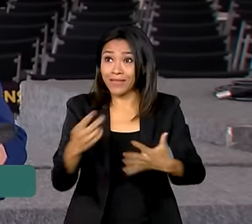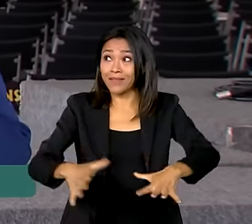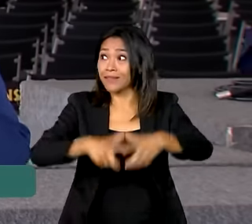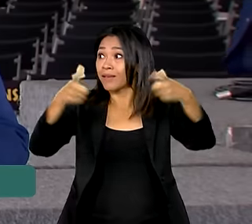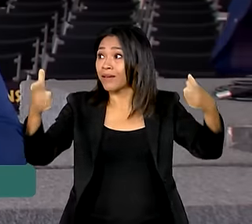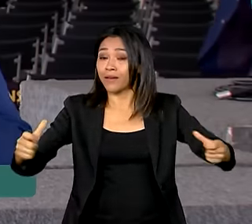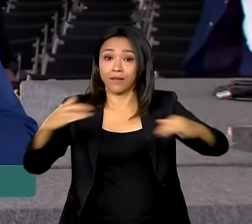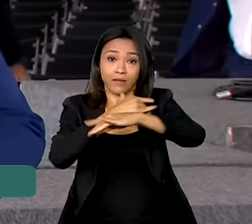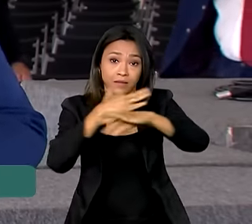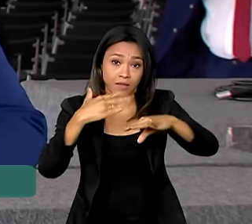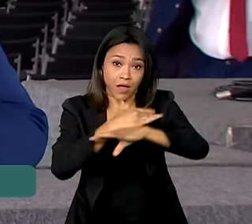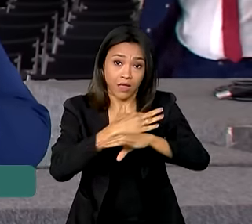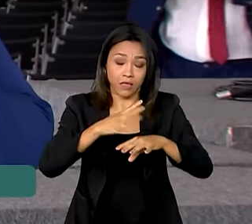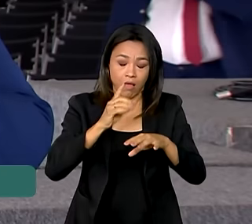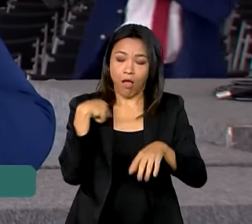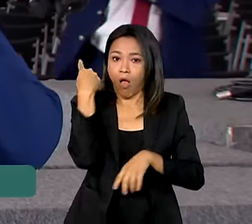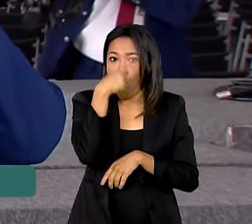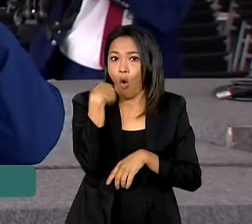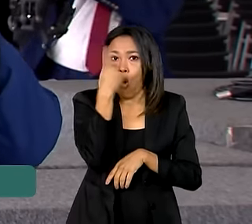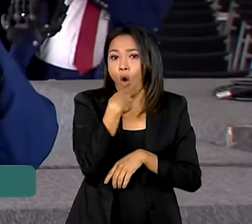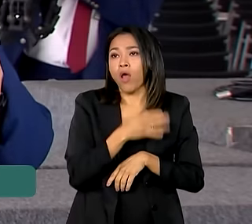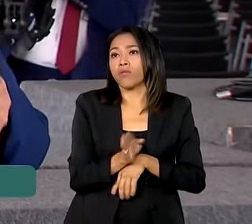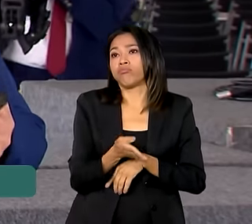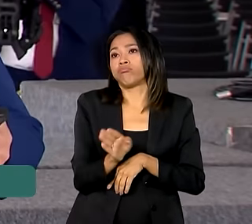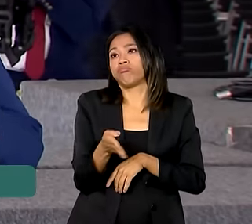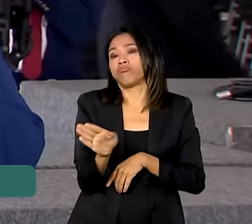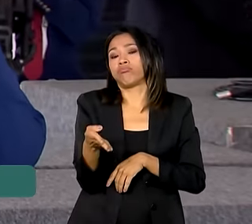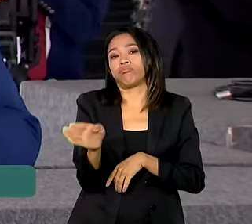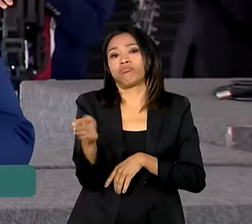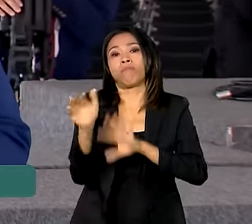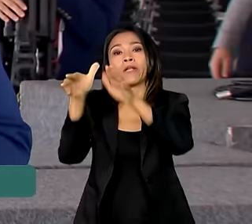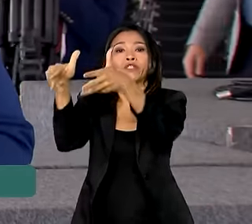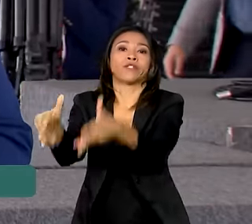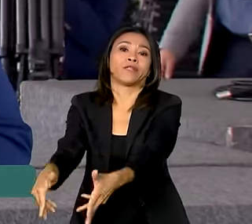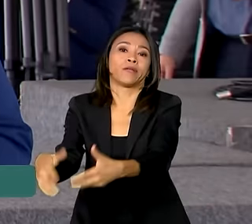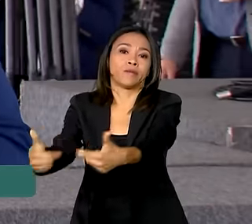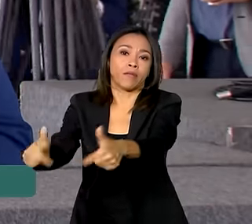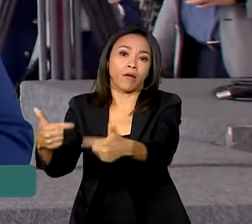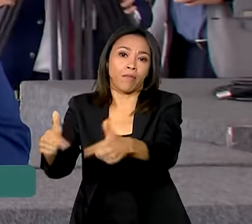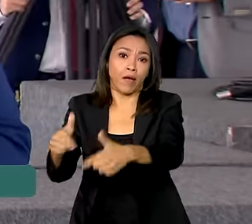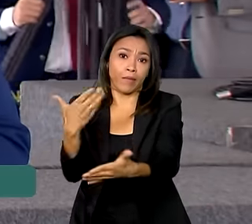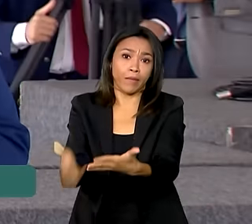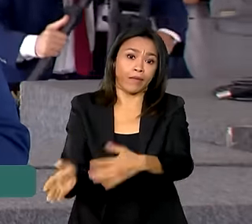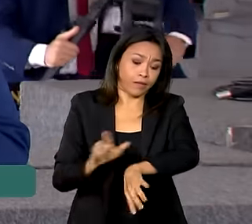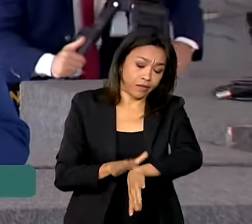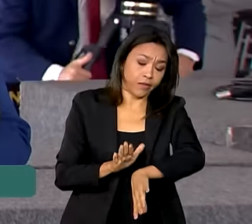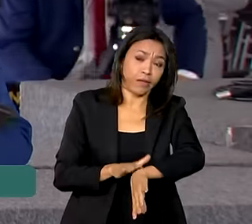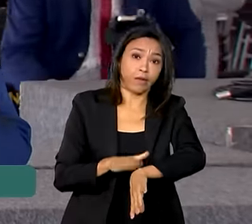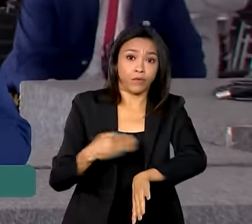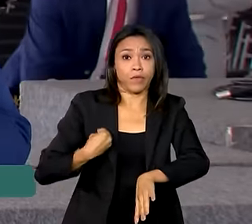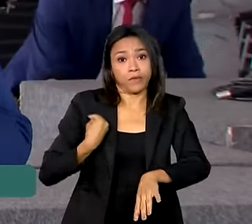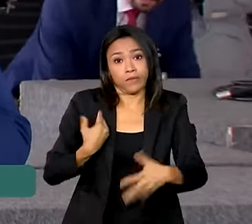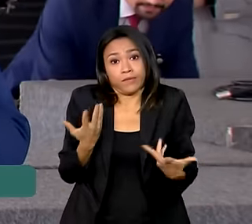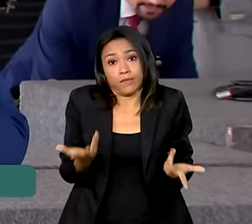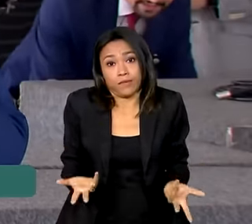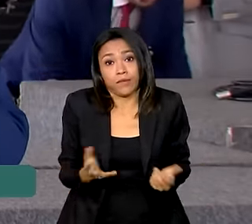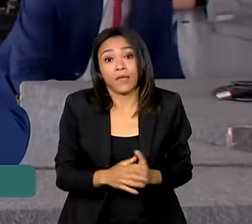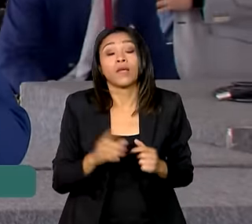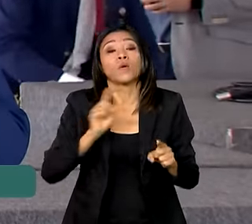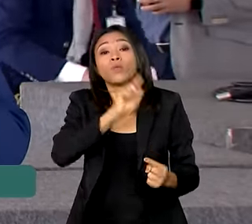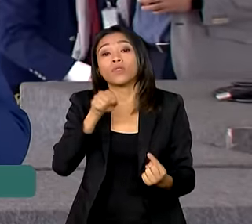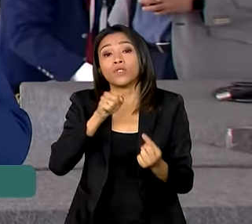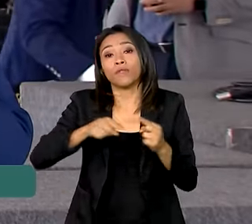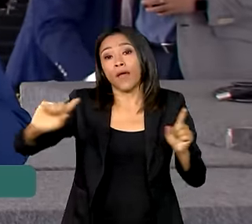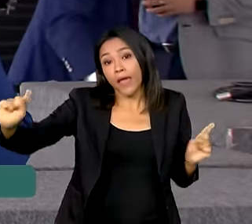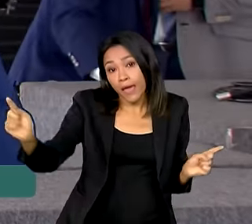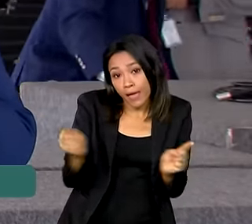metrópoles, o trabalhador levar muito tempo para chegar até o local de trabalho, perder muito tempo de vida nesse deslocamento. E uma das metas é reduzir